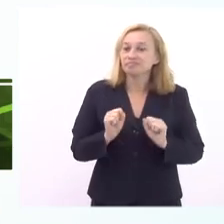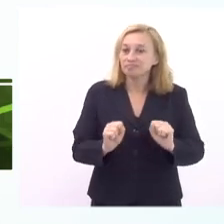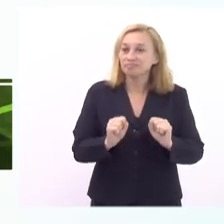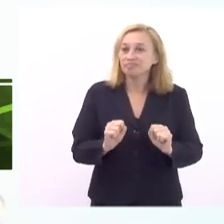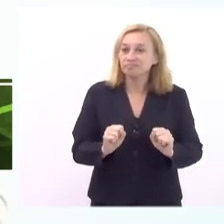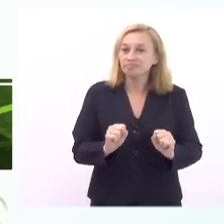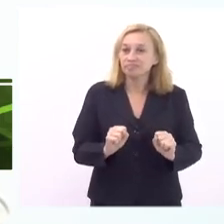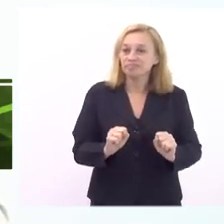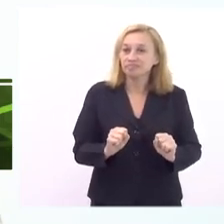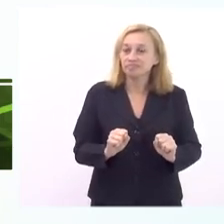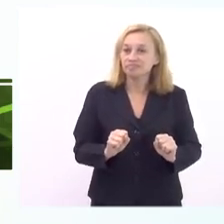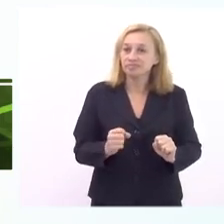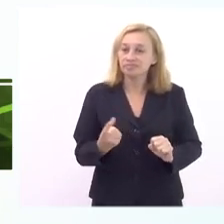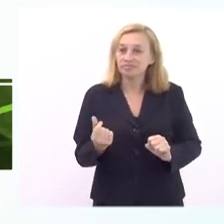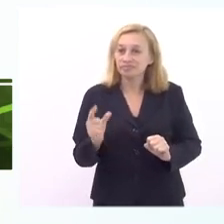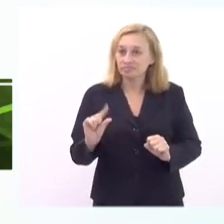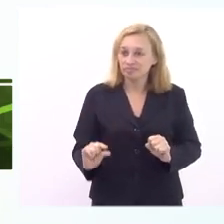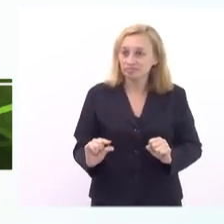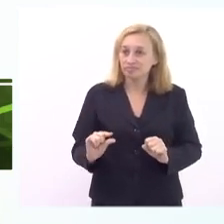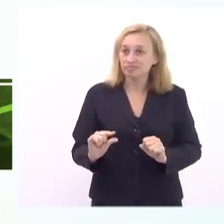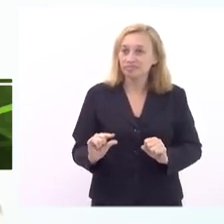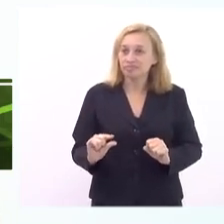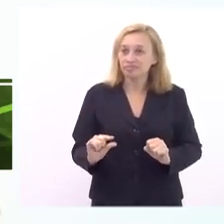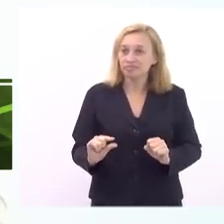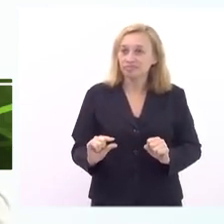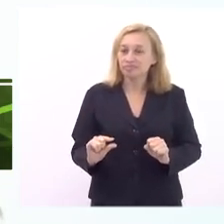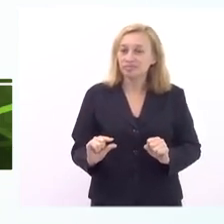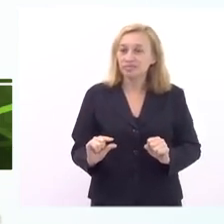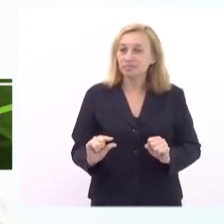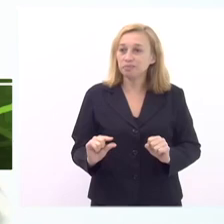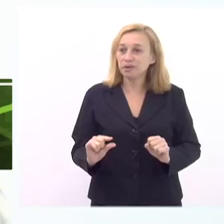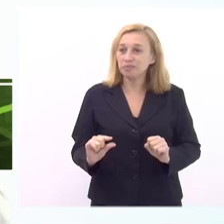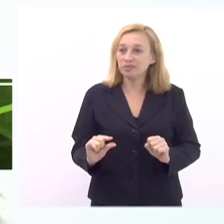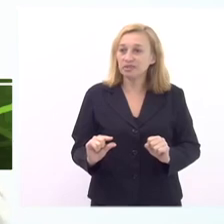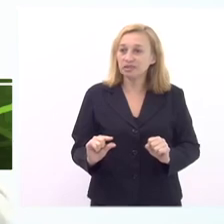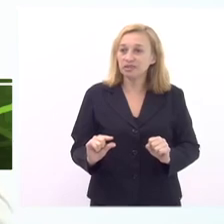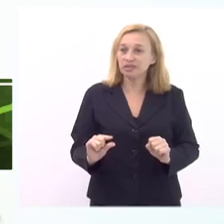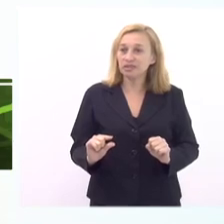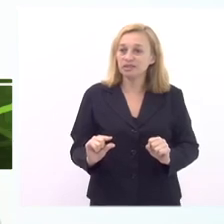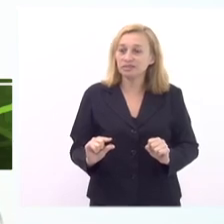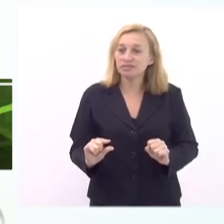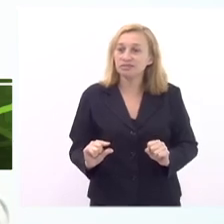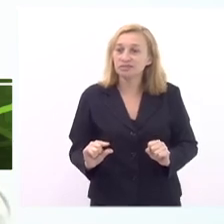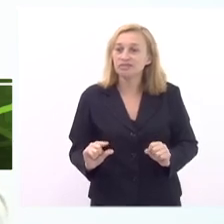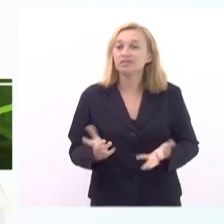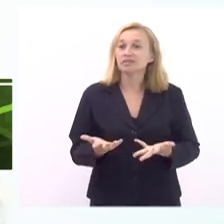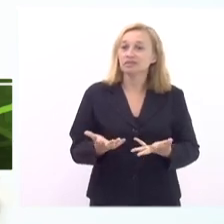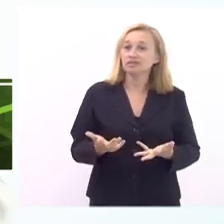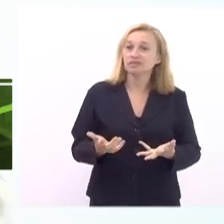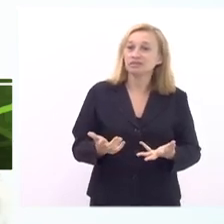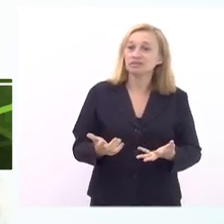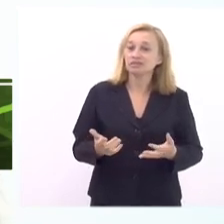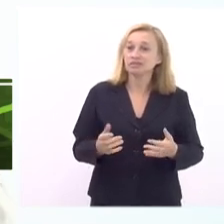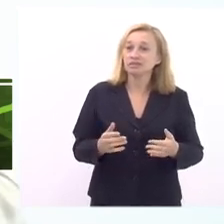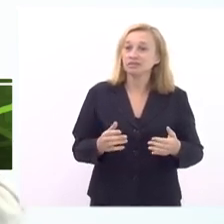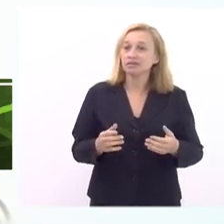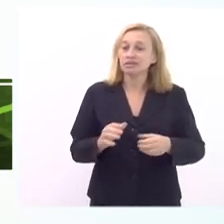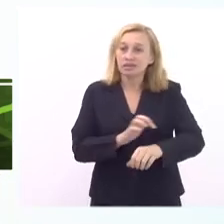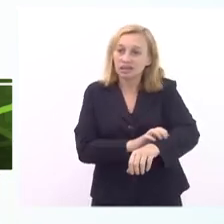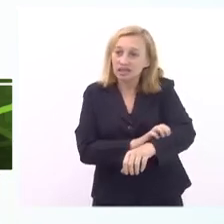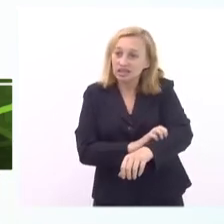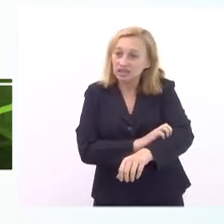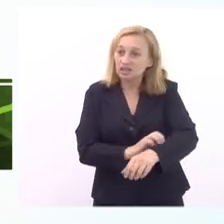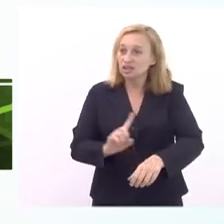garantido muitas vezes sem custo e acaba que garante que esse aluno também seja por restrição por alergia